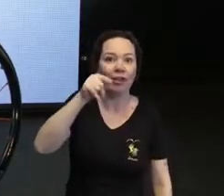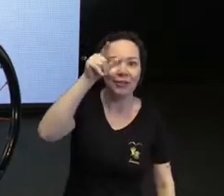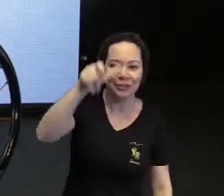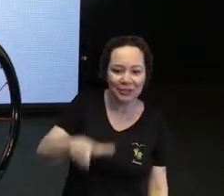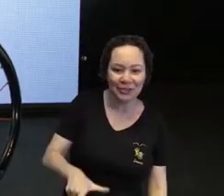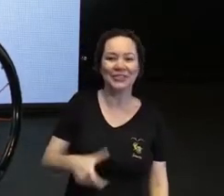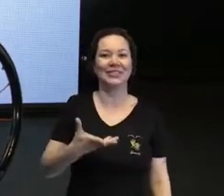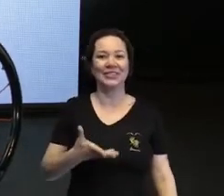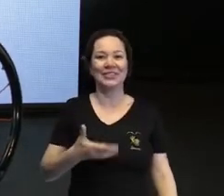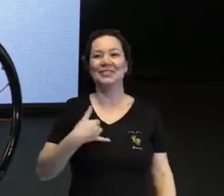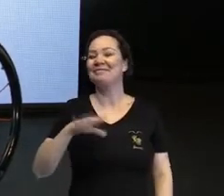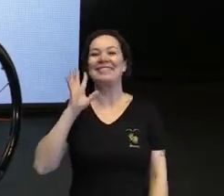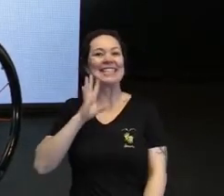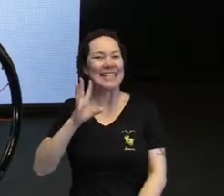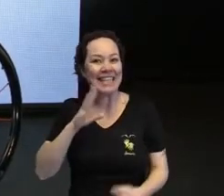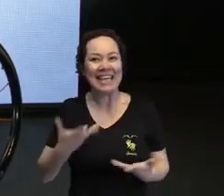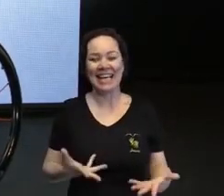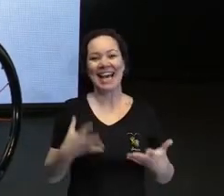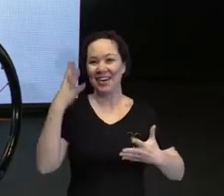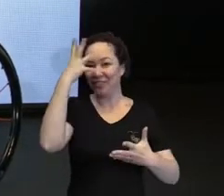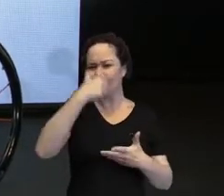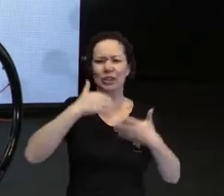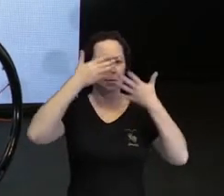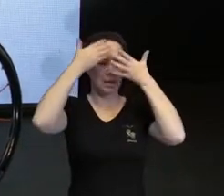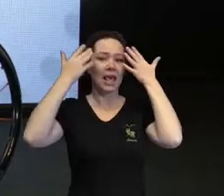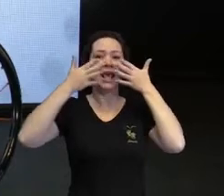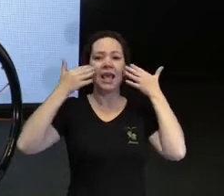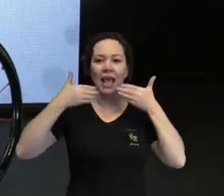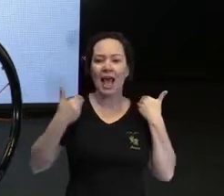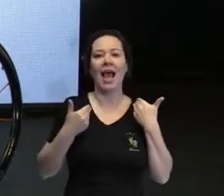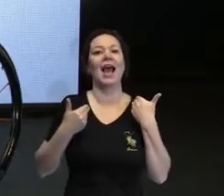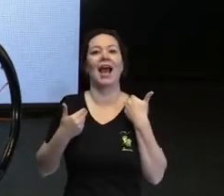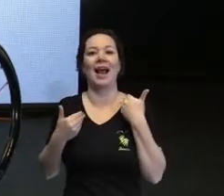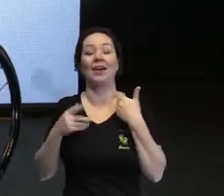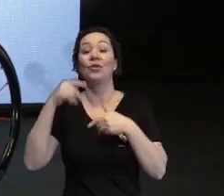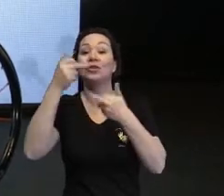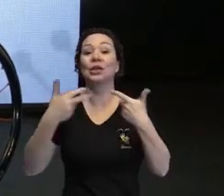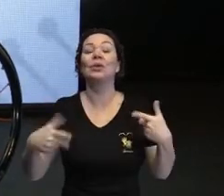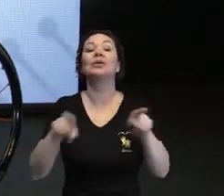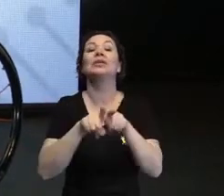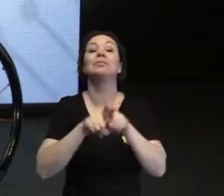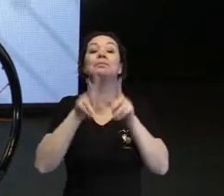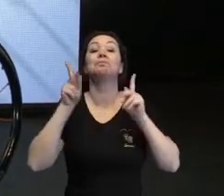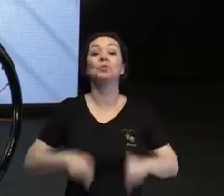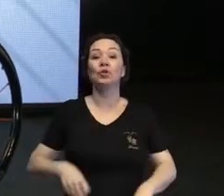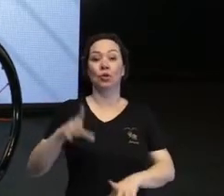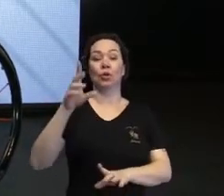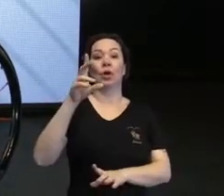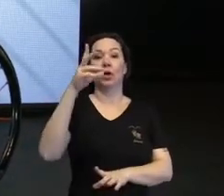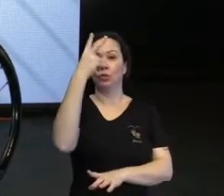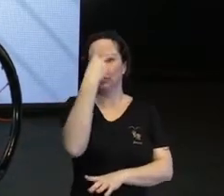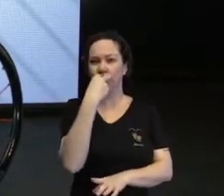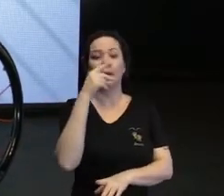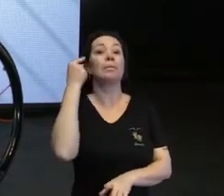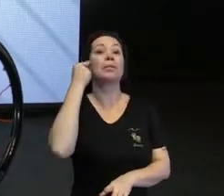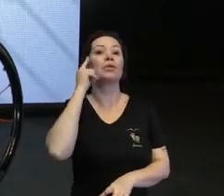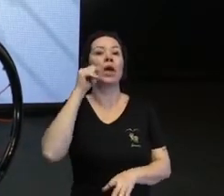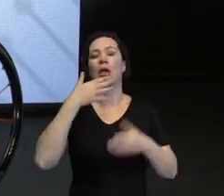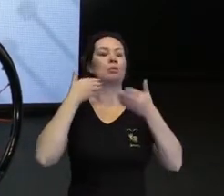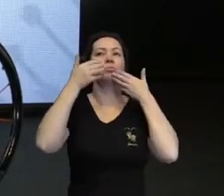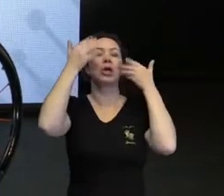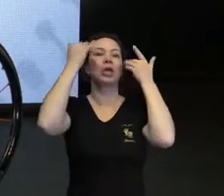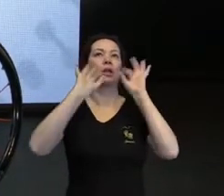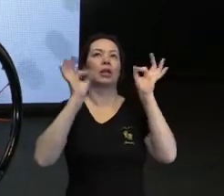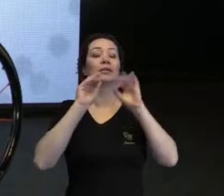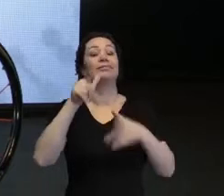super, né? No figurino bacana aí, maquiada. Outro estigma, que a pessoa com deficiência visual não se maquia, né? E é